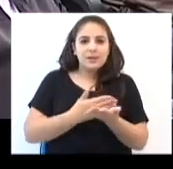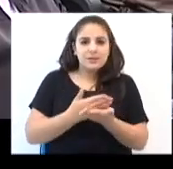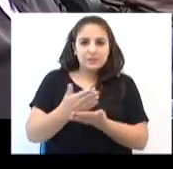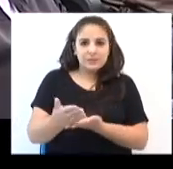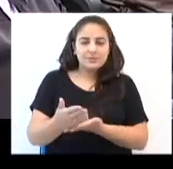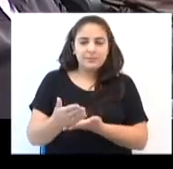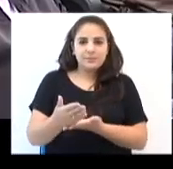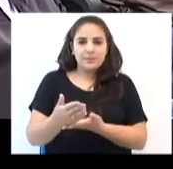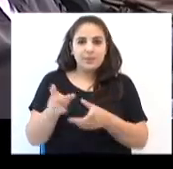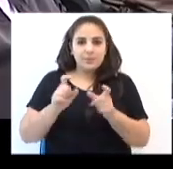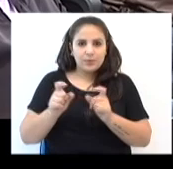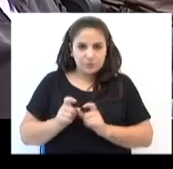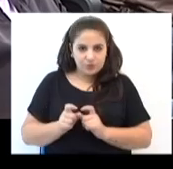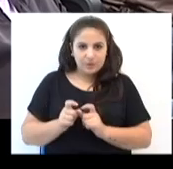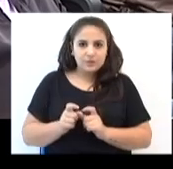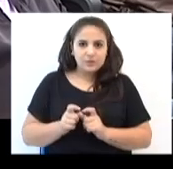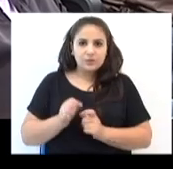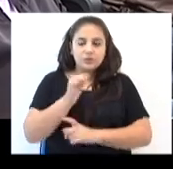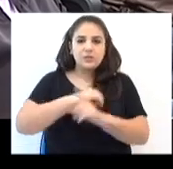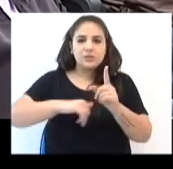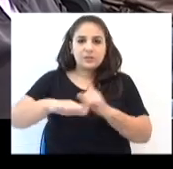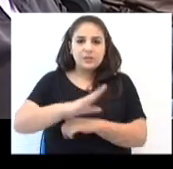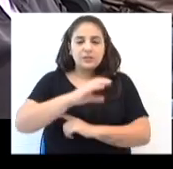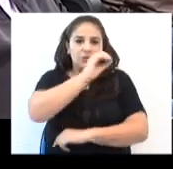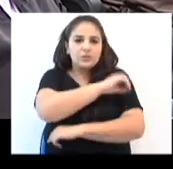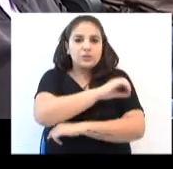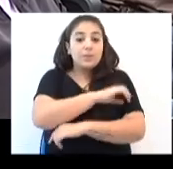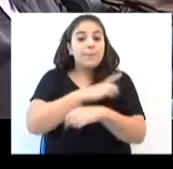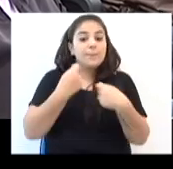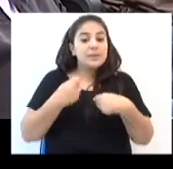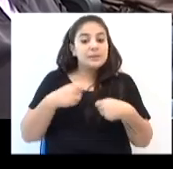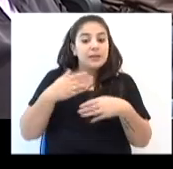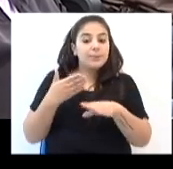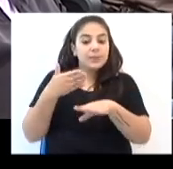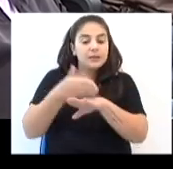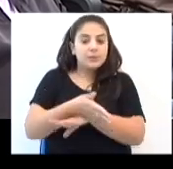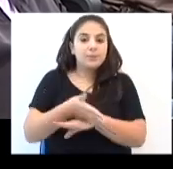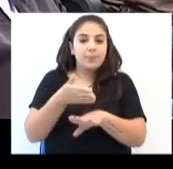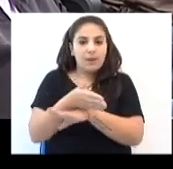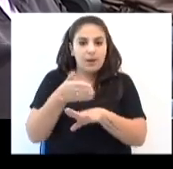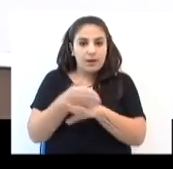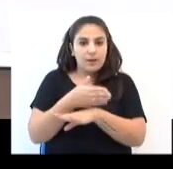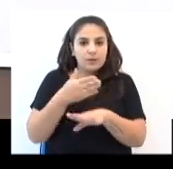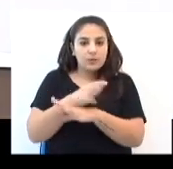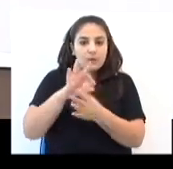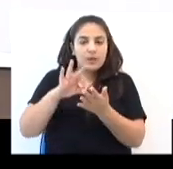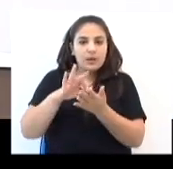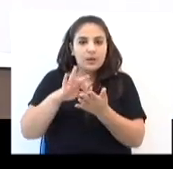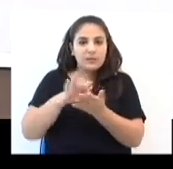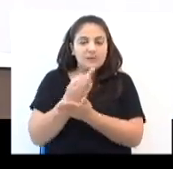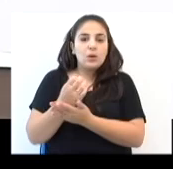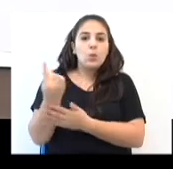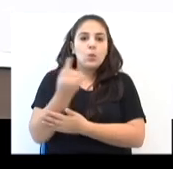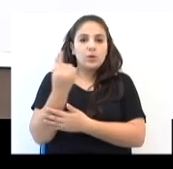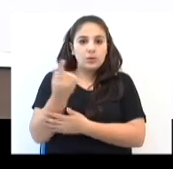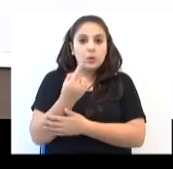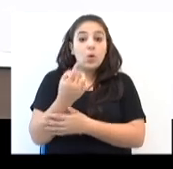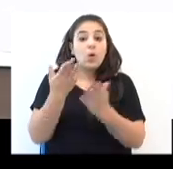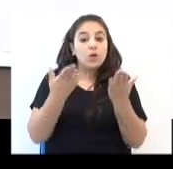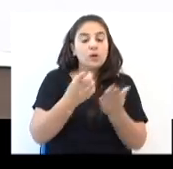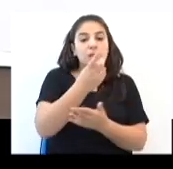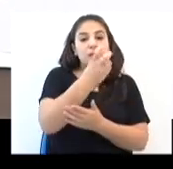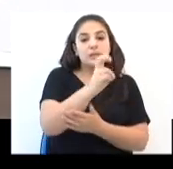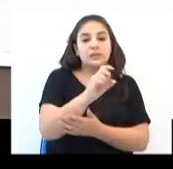ter acesso a programas sociais e oficinas, é necessário estar inserido no Cadastro Único. Atualmente estão escritas